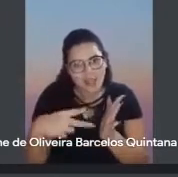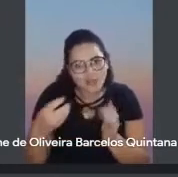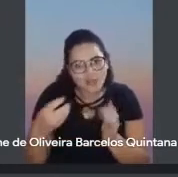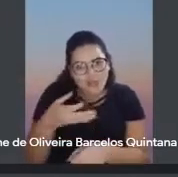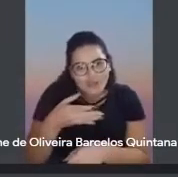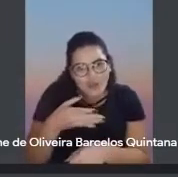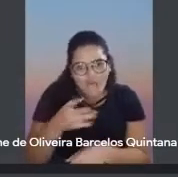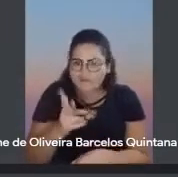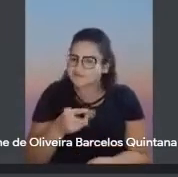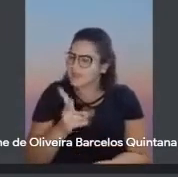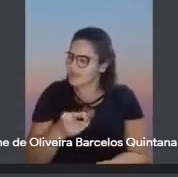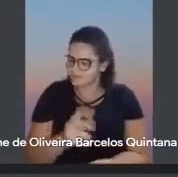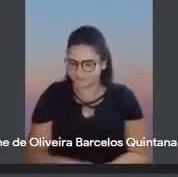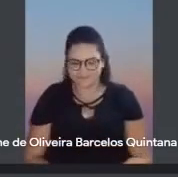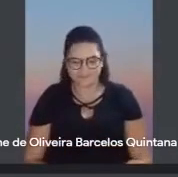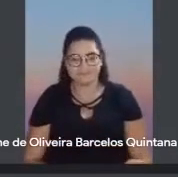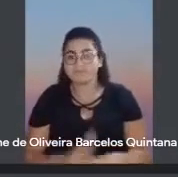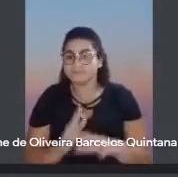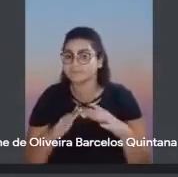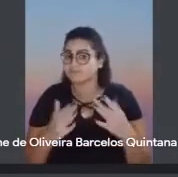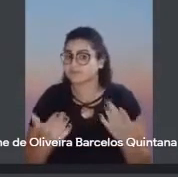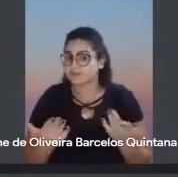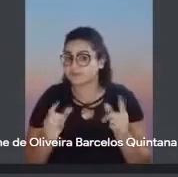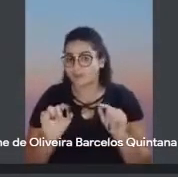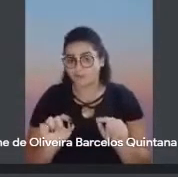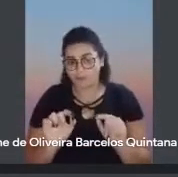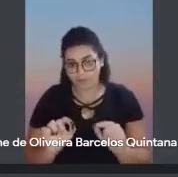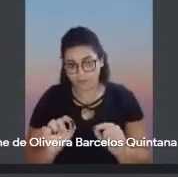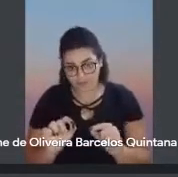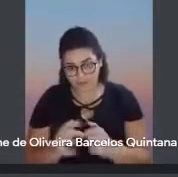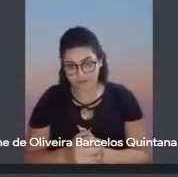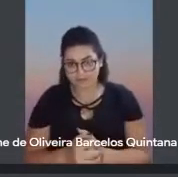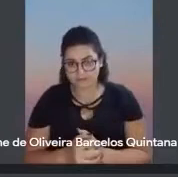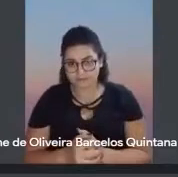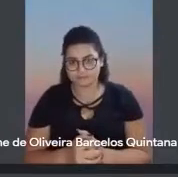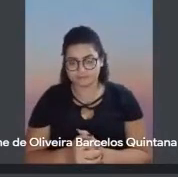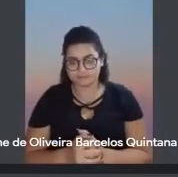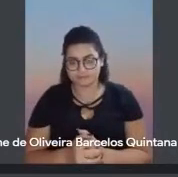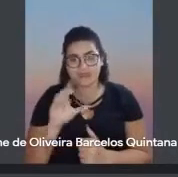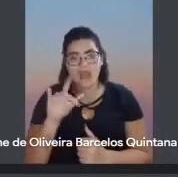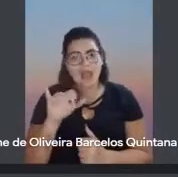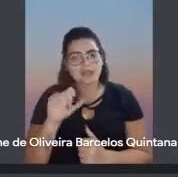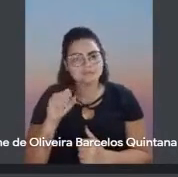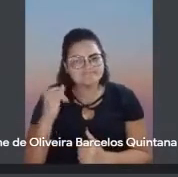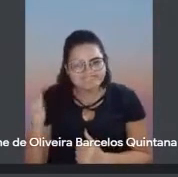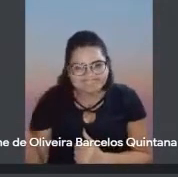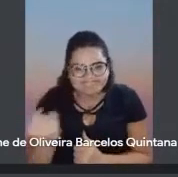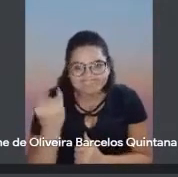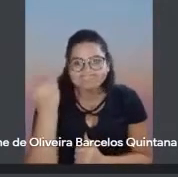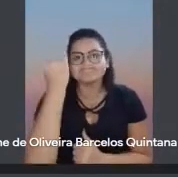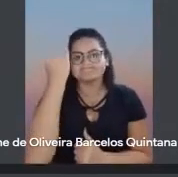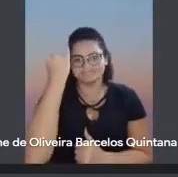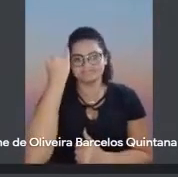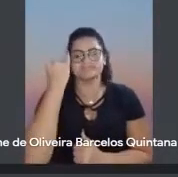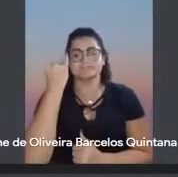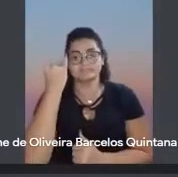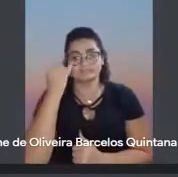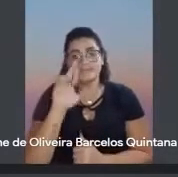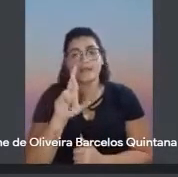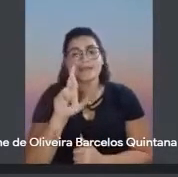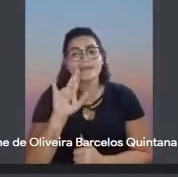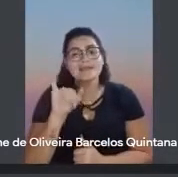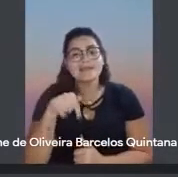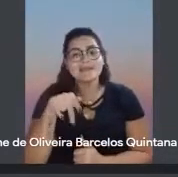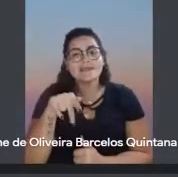Então, ele vai dizer, assim, o clássico é uma riqueza, né? Uma riqueza, e eles se tornam